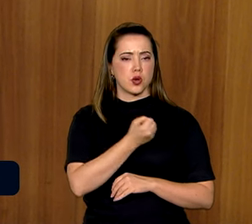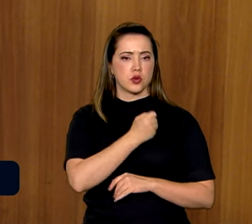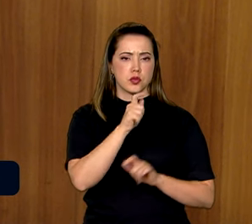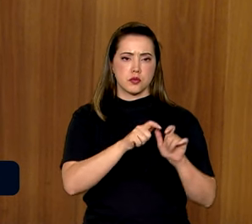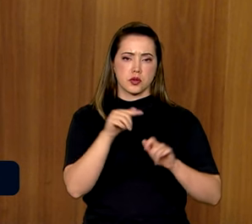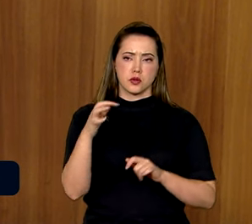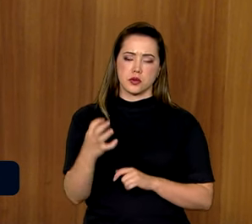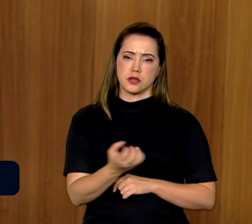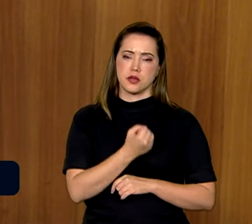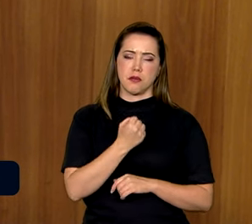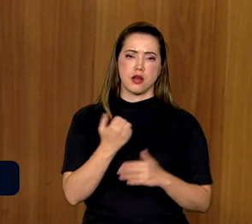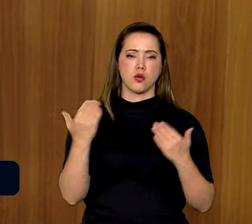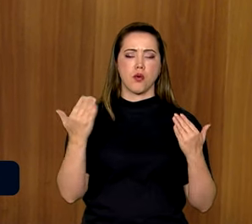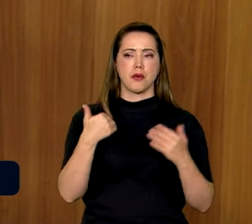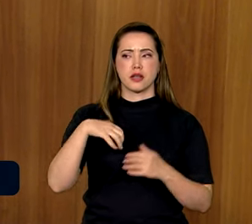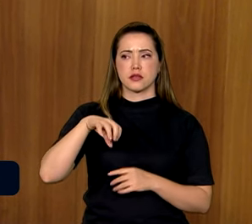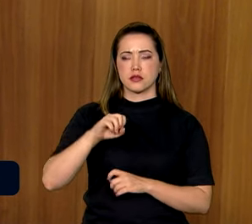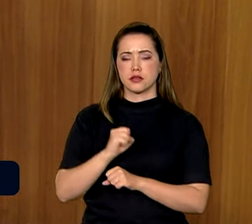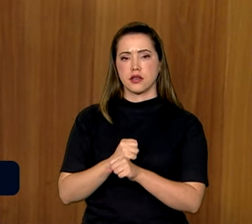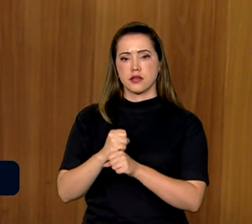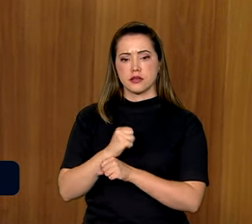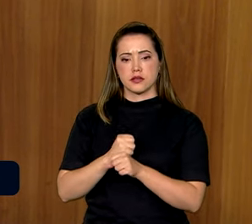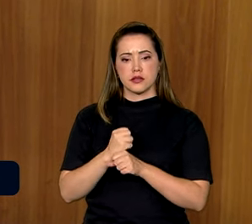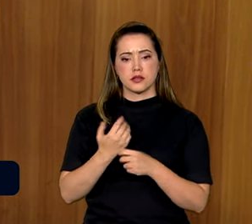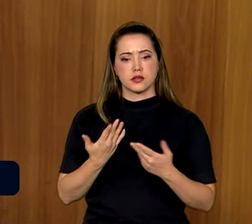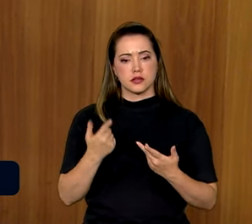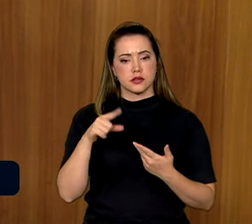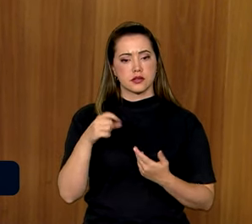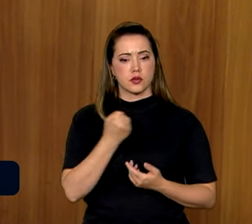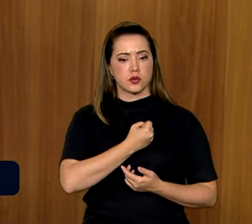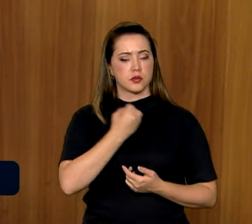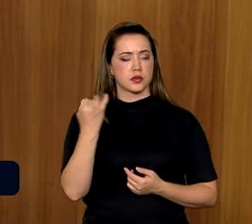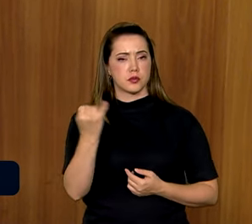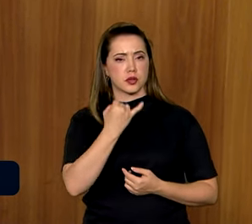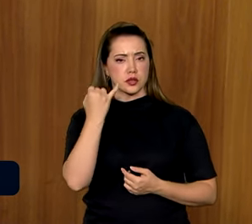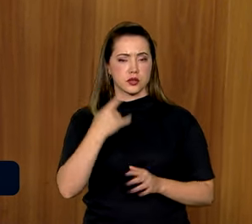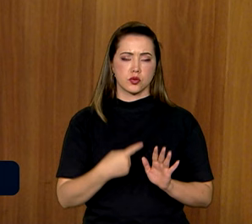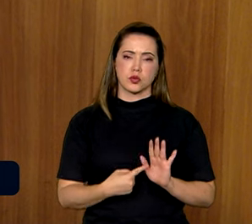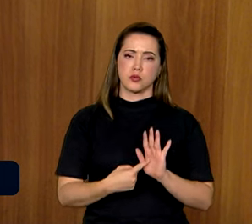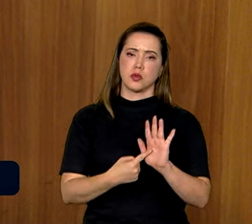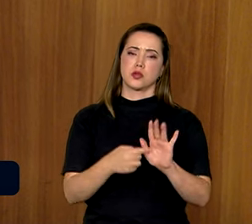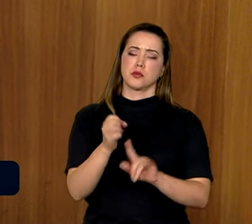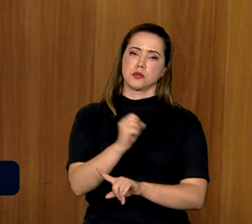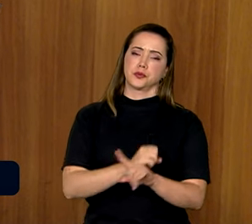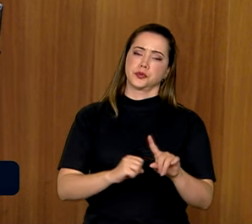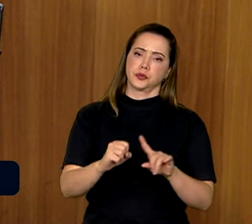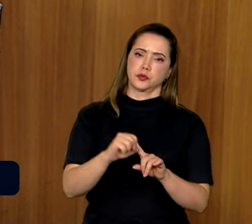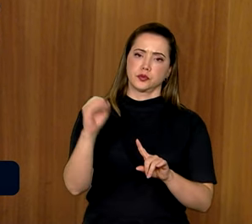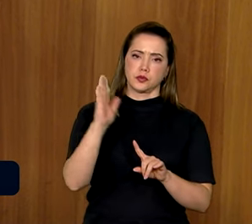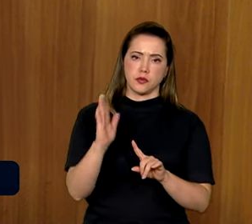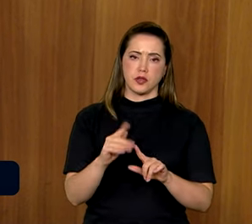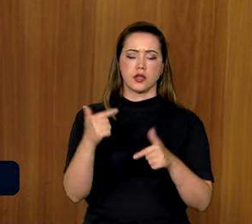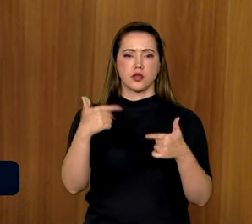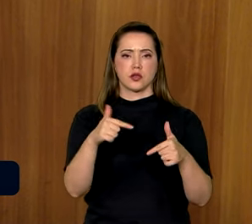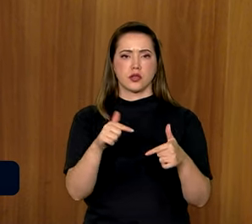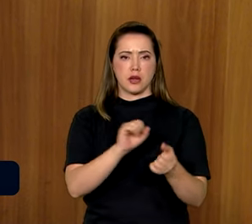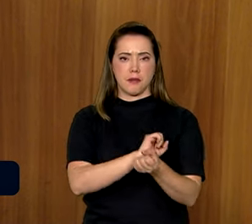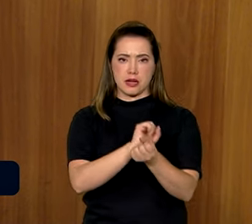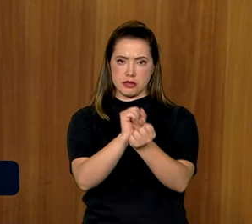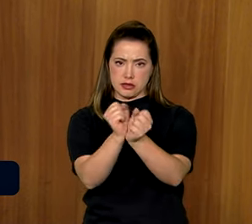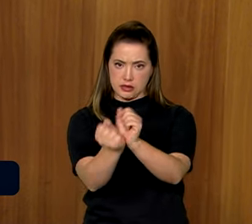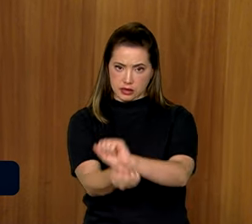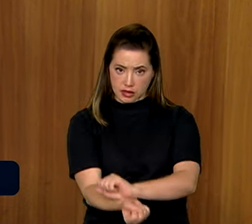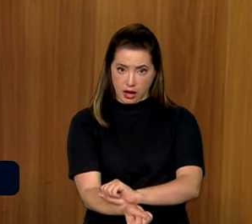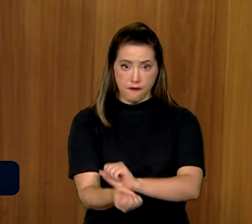resgatados no Brasil nos últimos 10 anos. Então, é um número muito importante, que sinaliza para a sociedade brasileira que o trabalho escravo contemporâneo